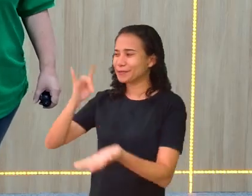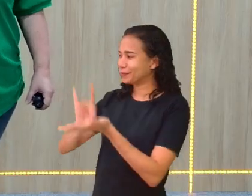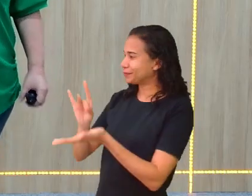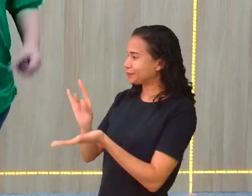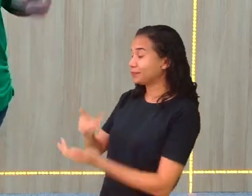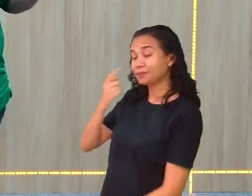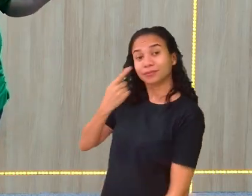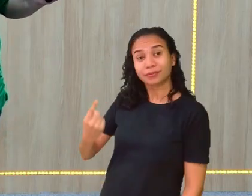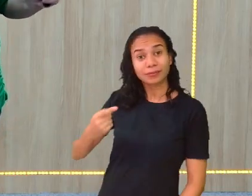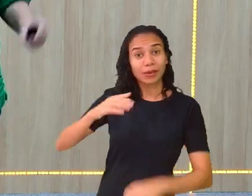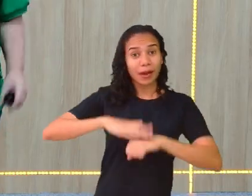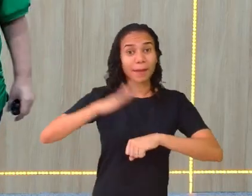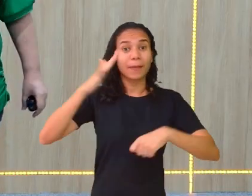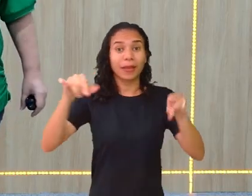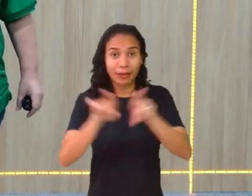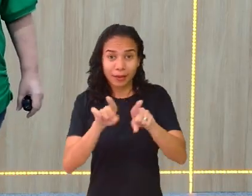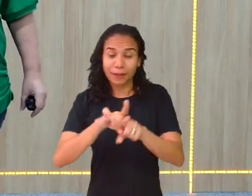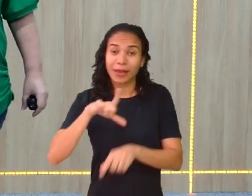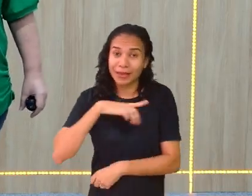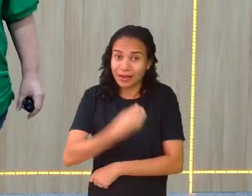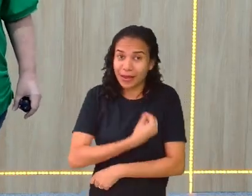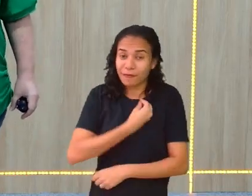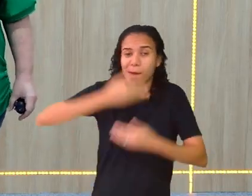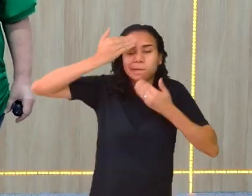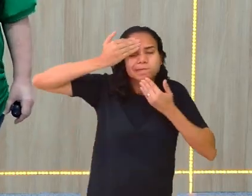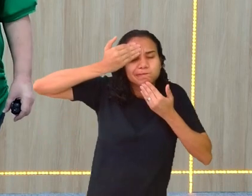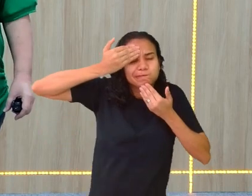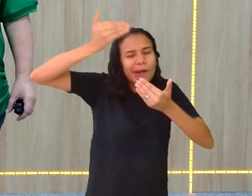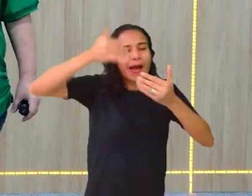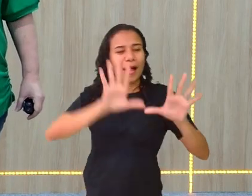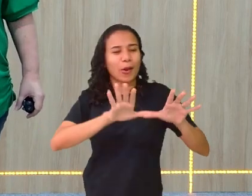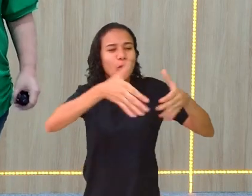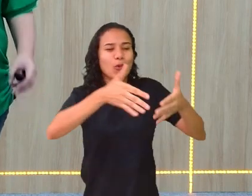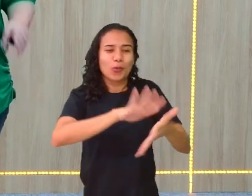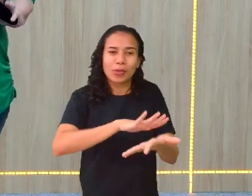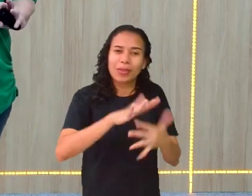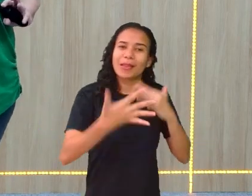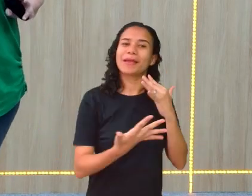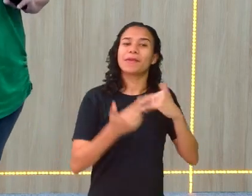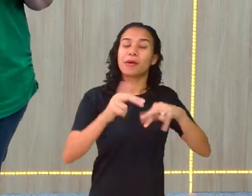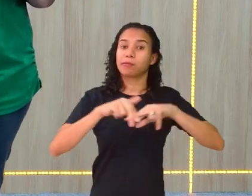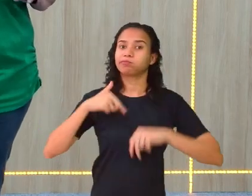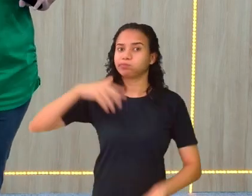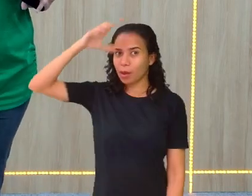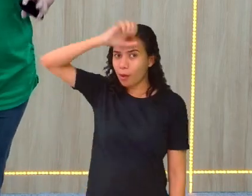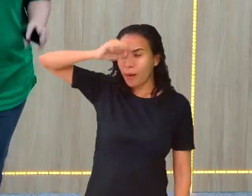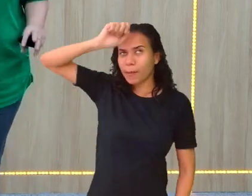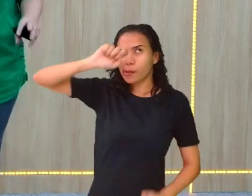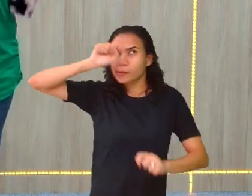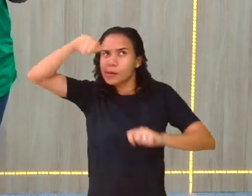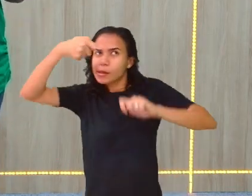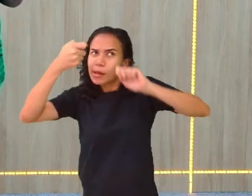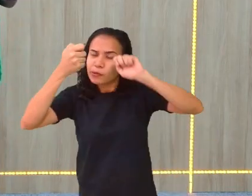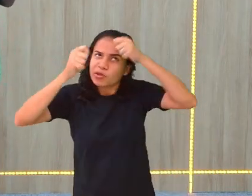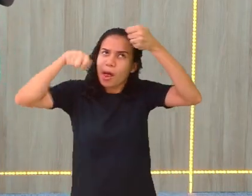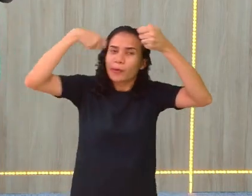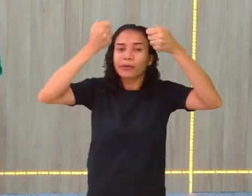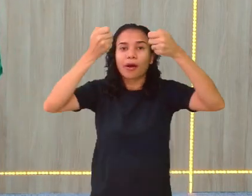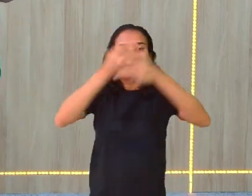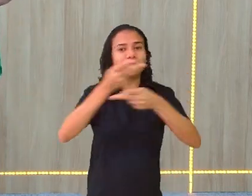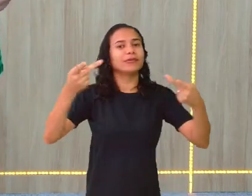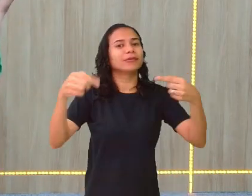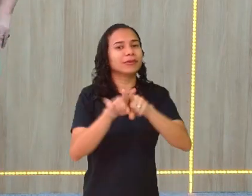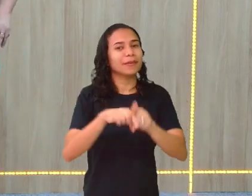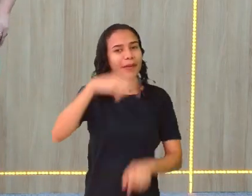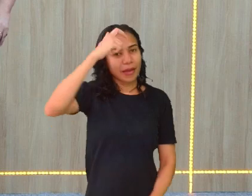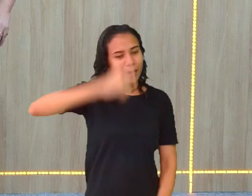Exatamente! Além disso, eu tenho que agradecer muito a equipe de Libras, porque eu estou aprendendo alguns sinais, eu estou como vocês, eu